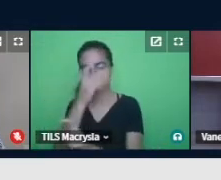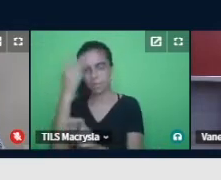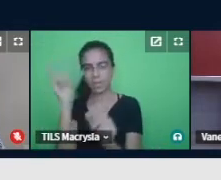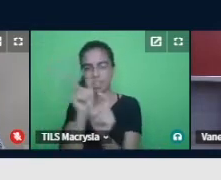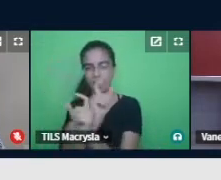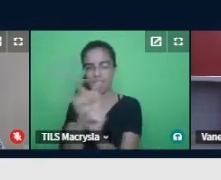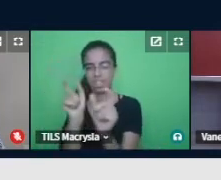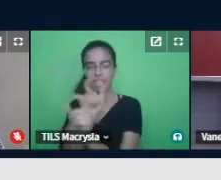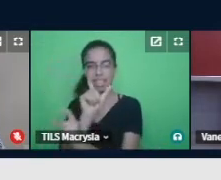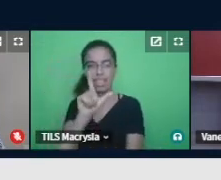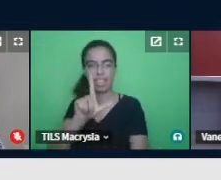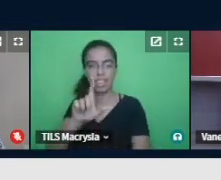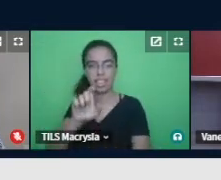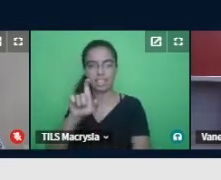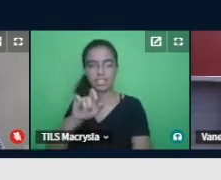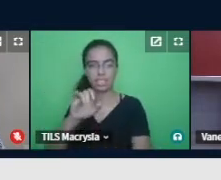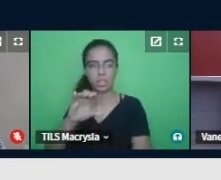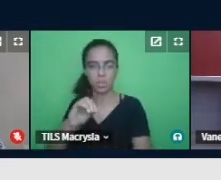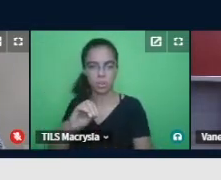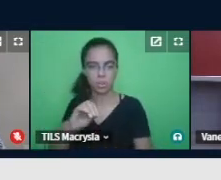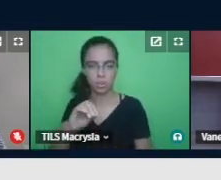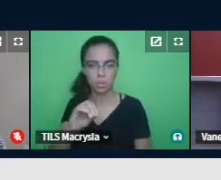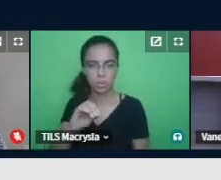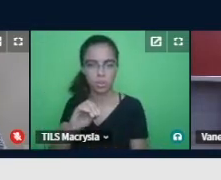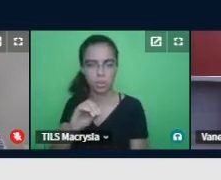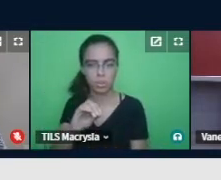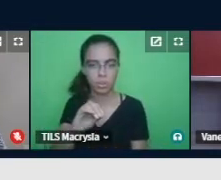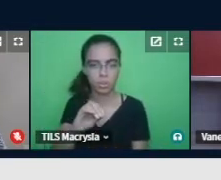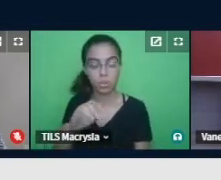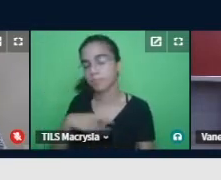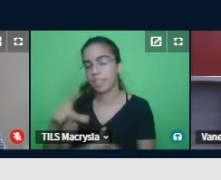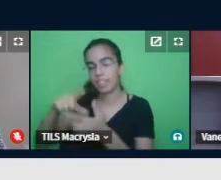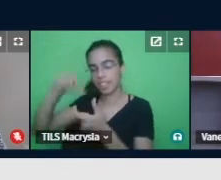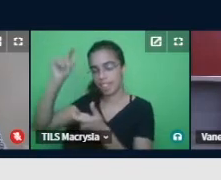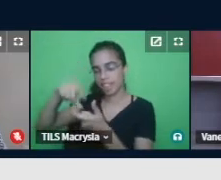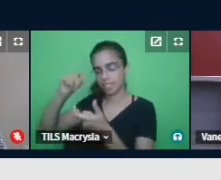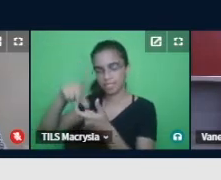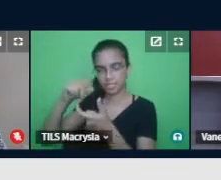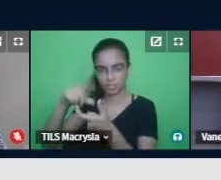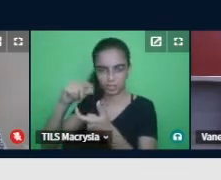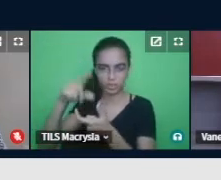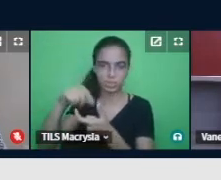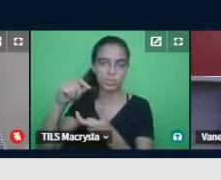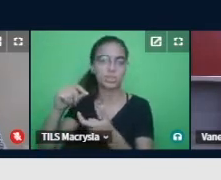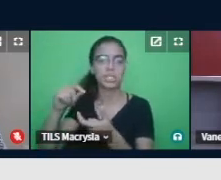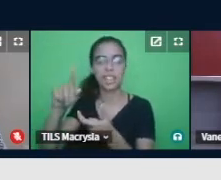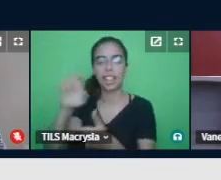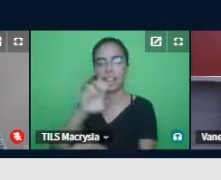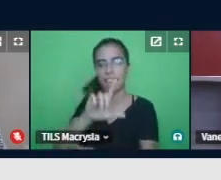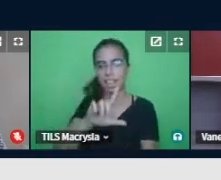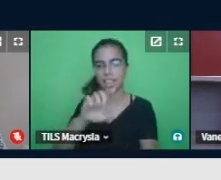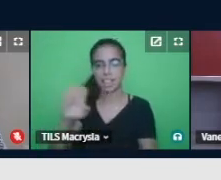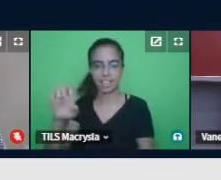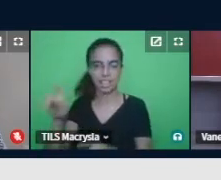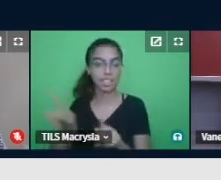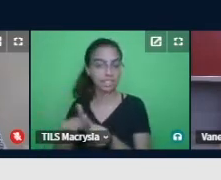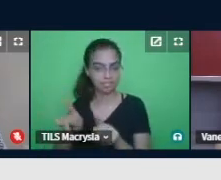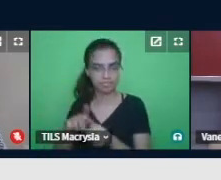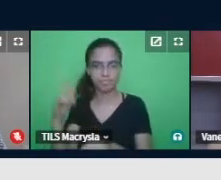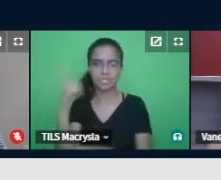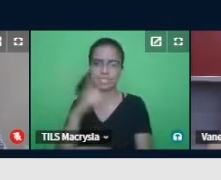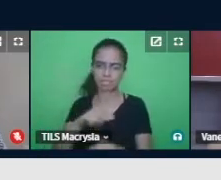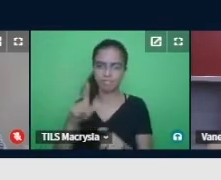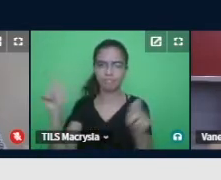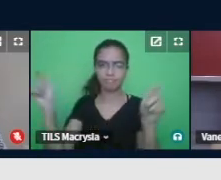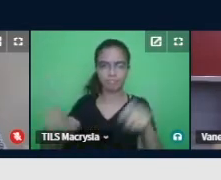o fazer na língua, sim, a comunicação em língua estrangeira, mas também ela considera os benefícios